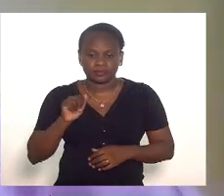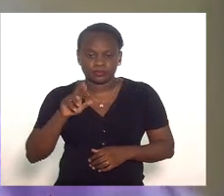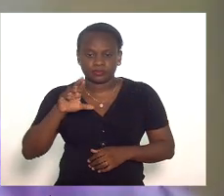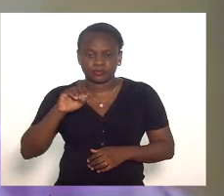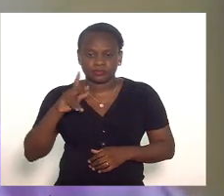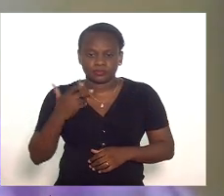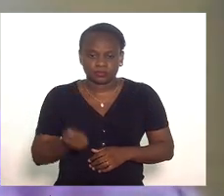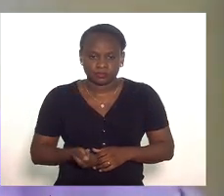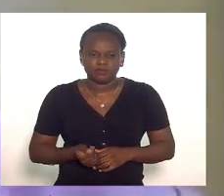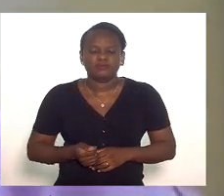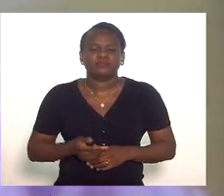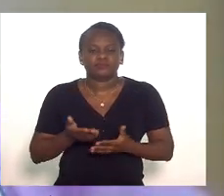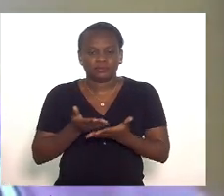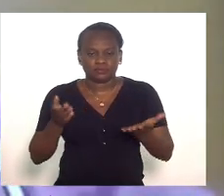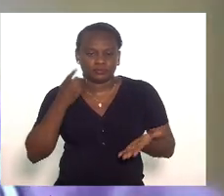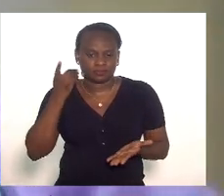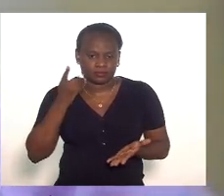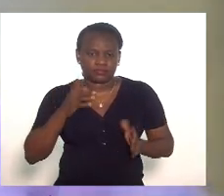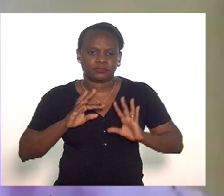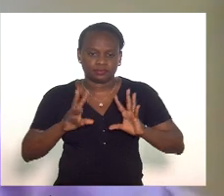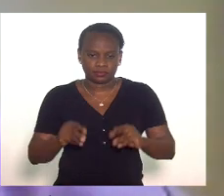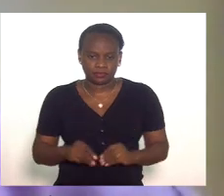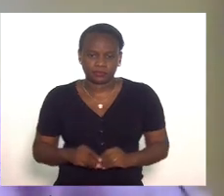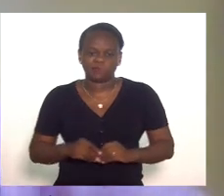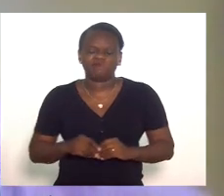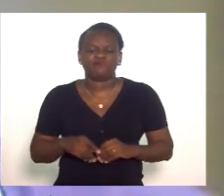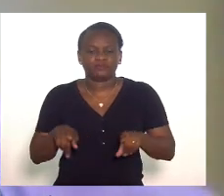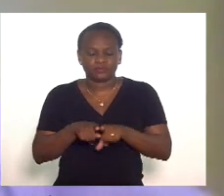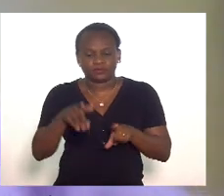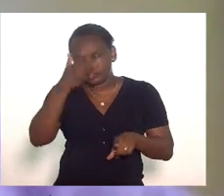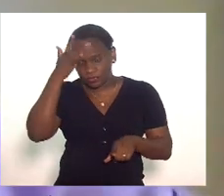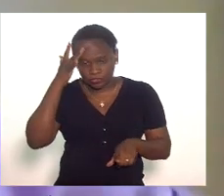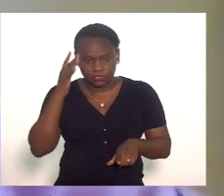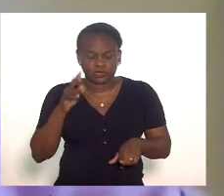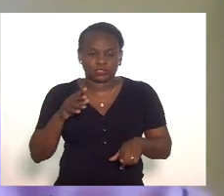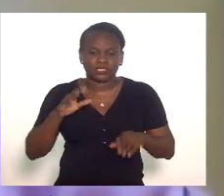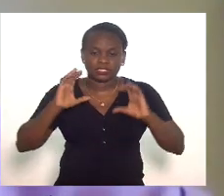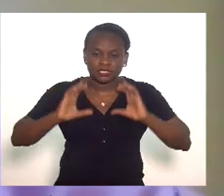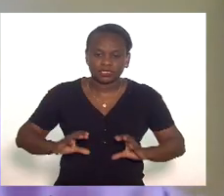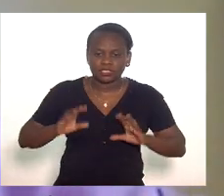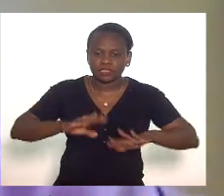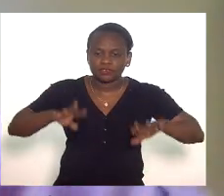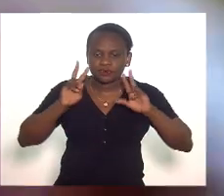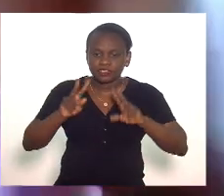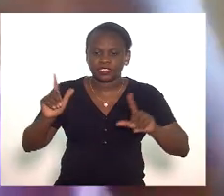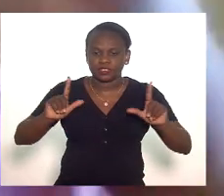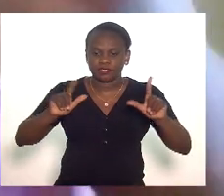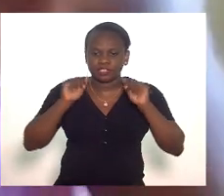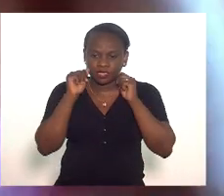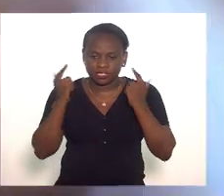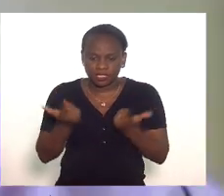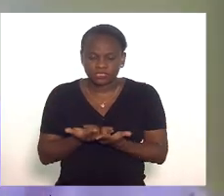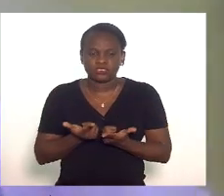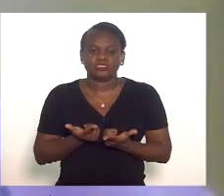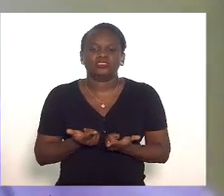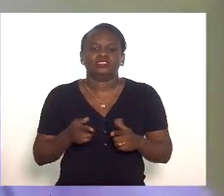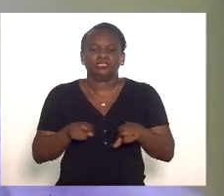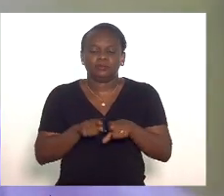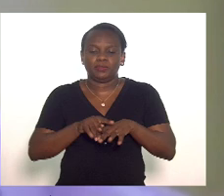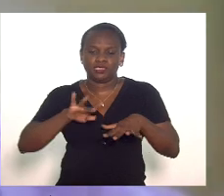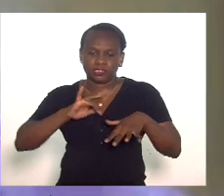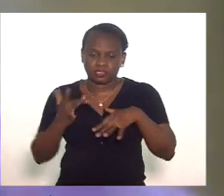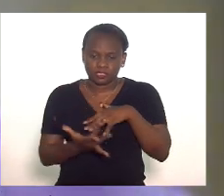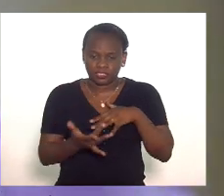senhoras deputadas senhores deputados os que nos assistem cidadãos que nos assistem pela tv alerje e seguem pelas redes